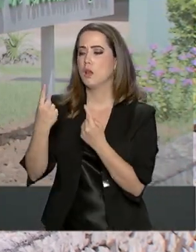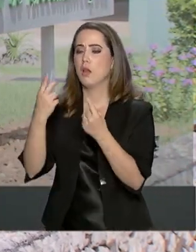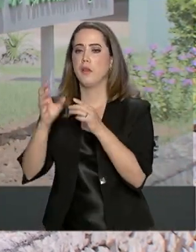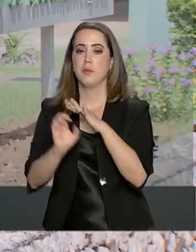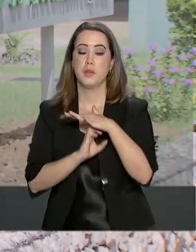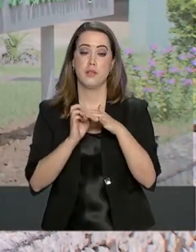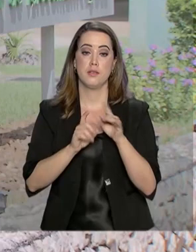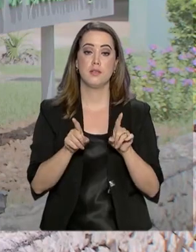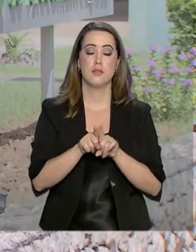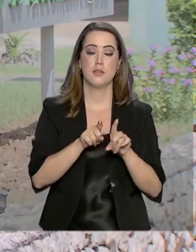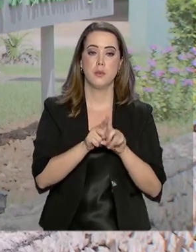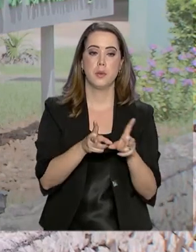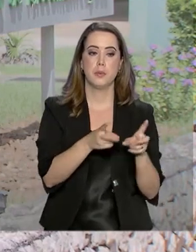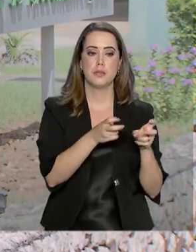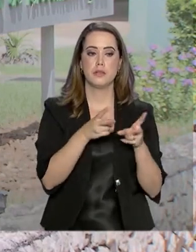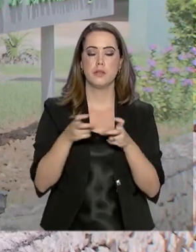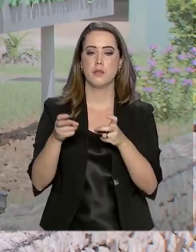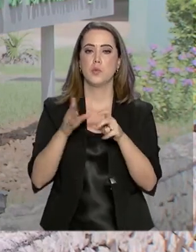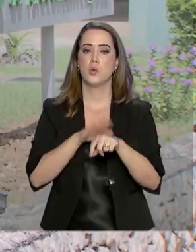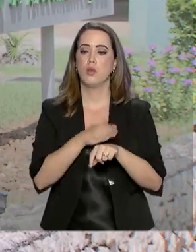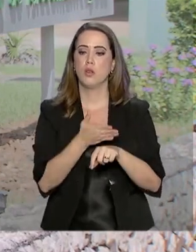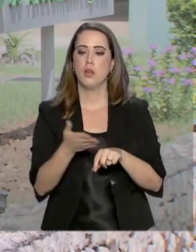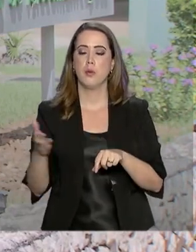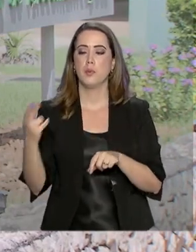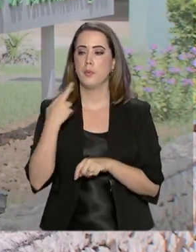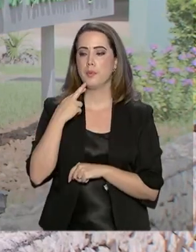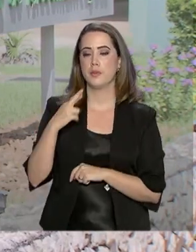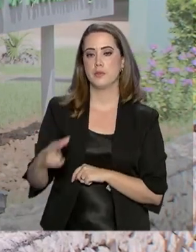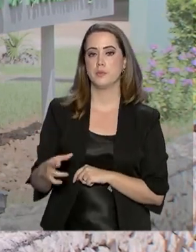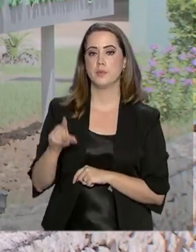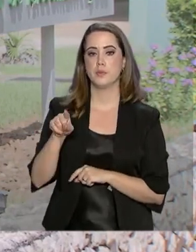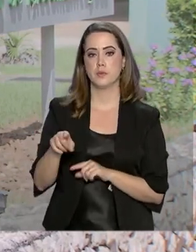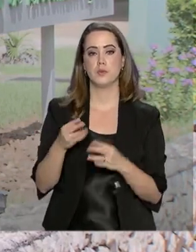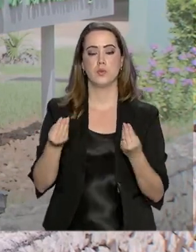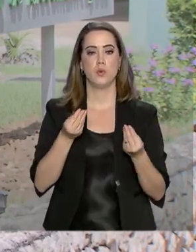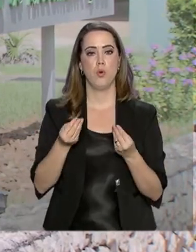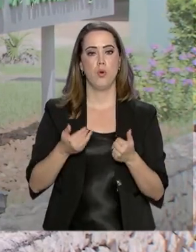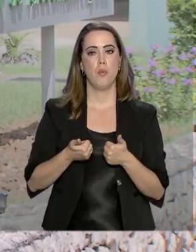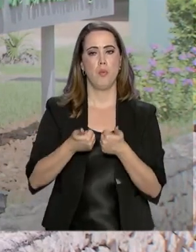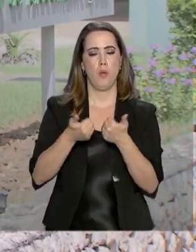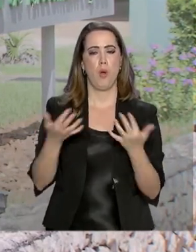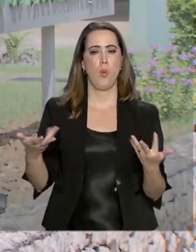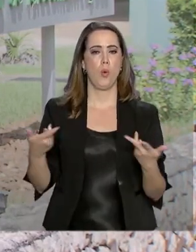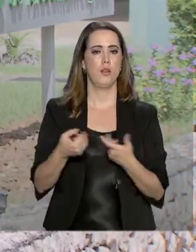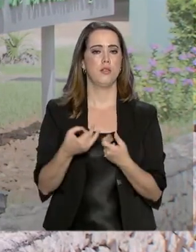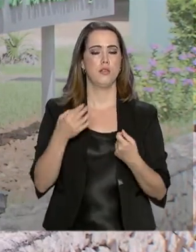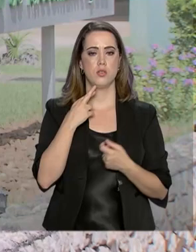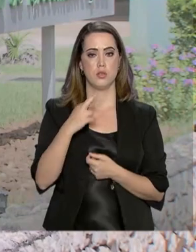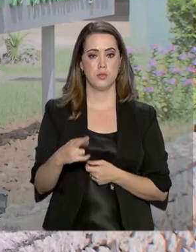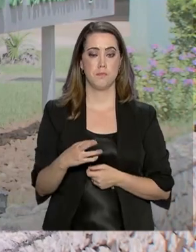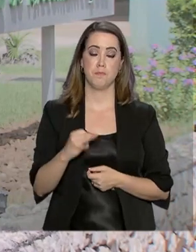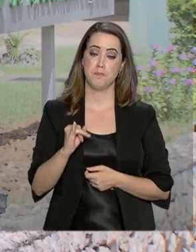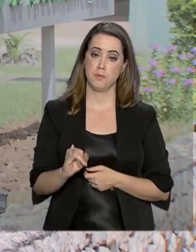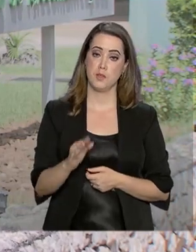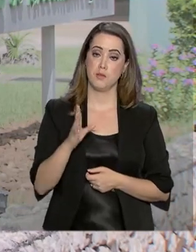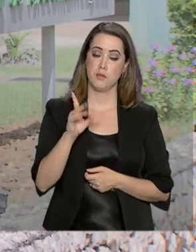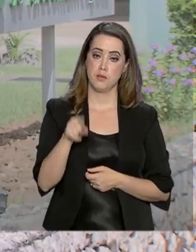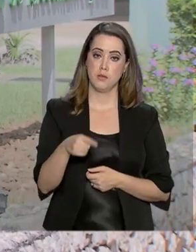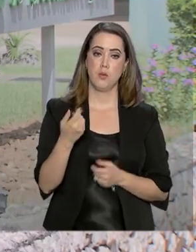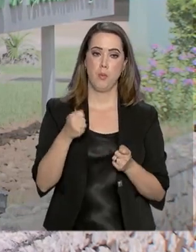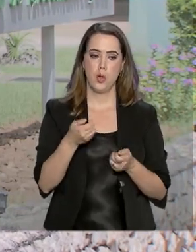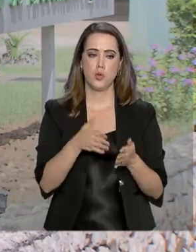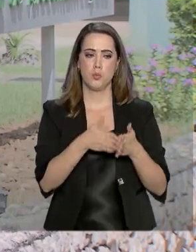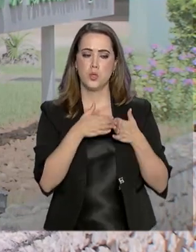telefonia. Também observa o tempo que levam para responder e a qualidade das respostas. Desse modo, pode